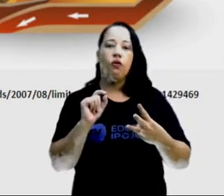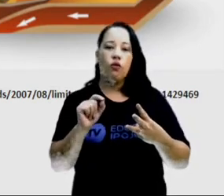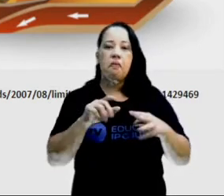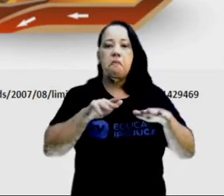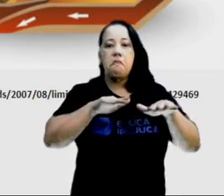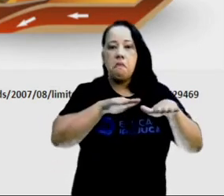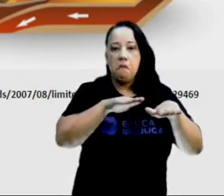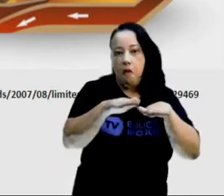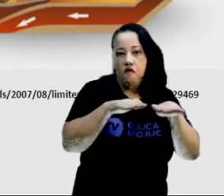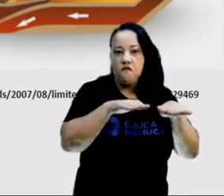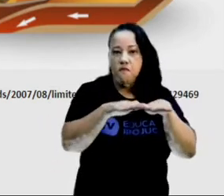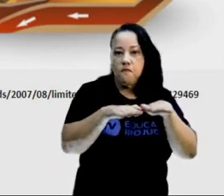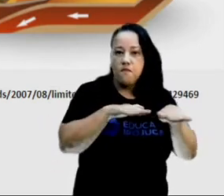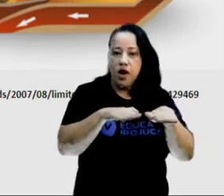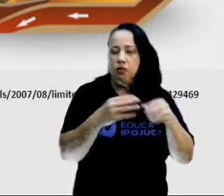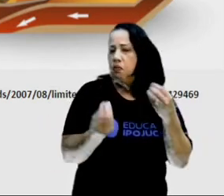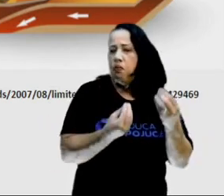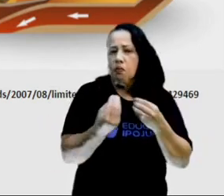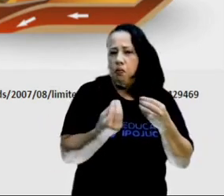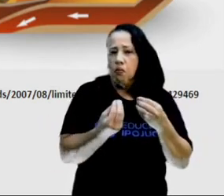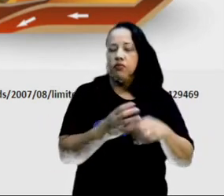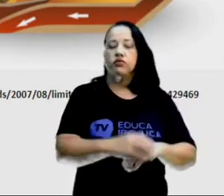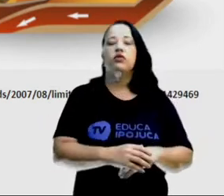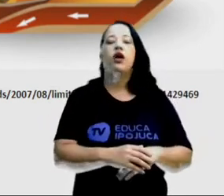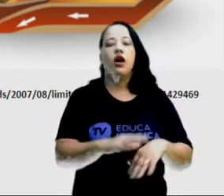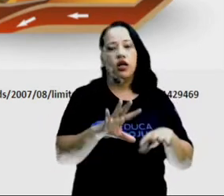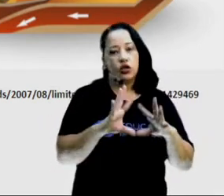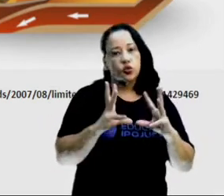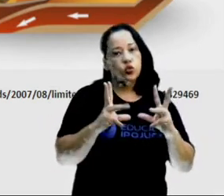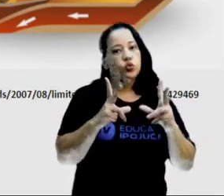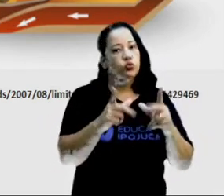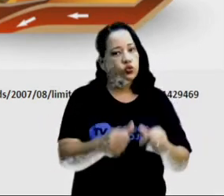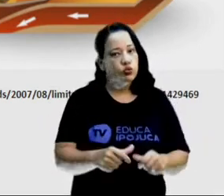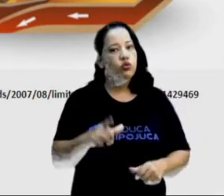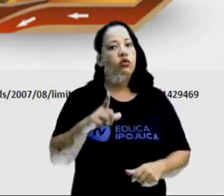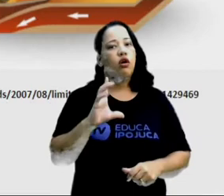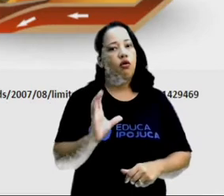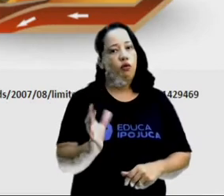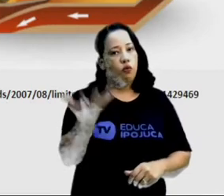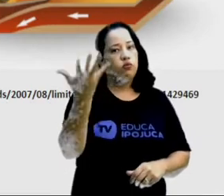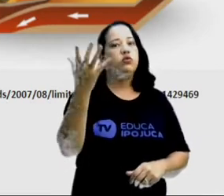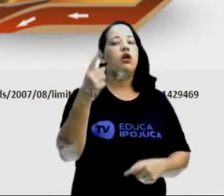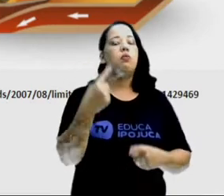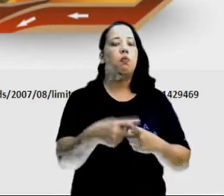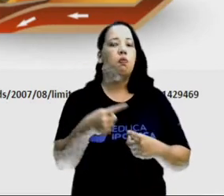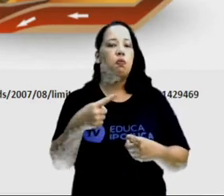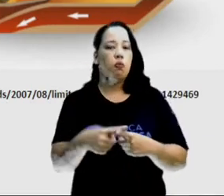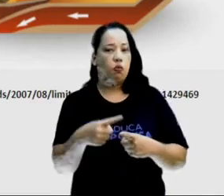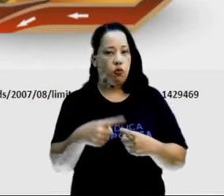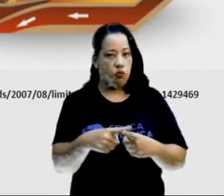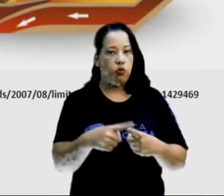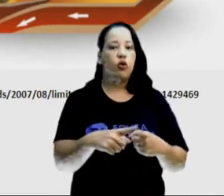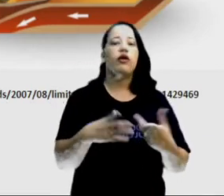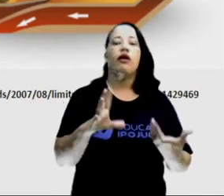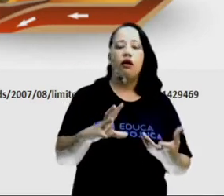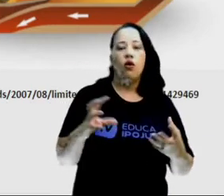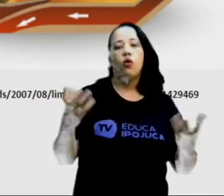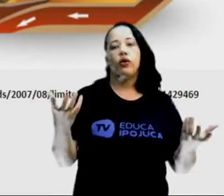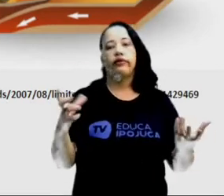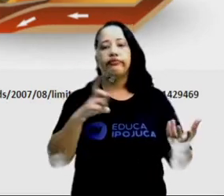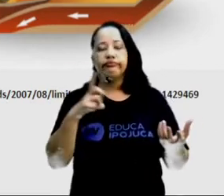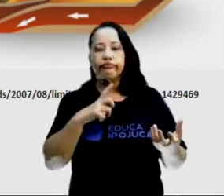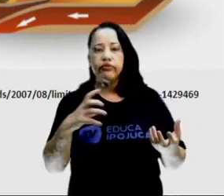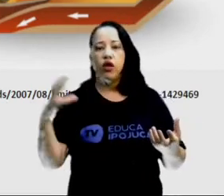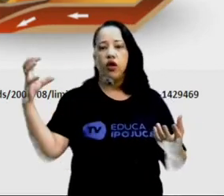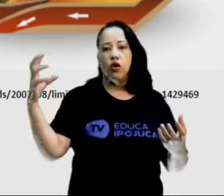movimentação dessas placas. Todas elas acontecem por conta das correntes de convecção que